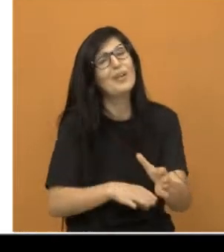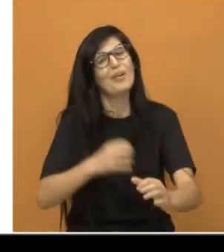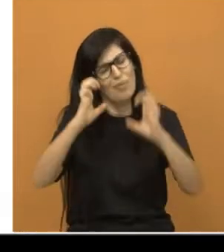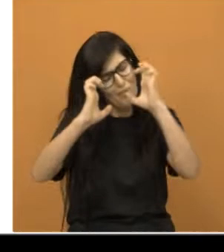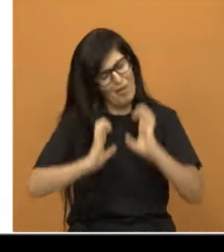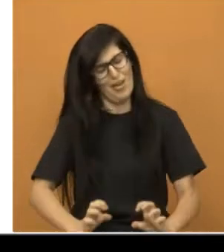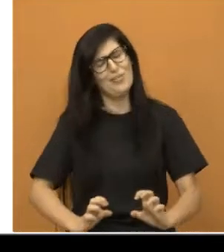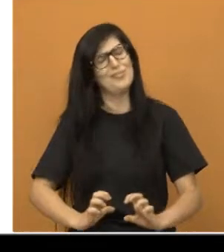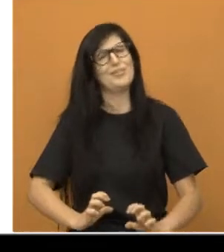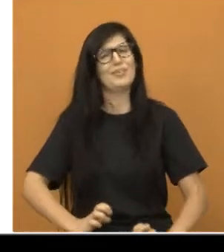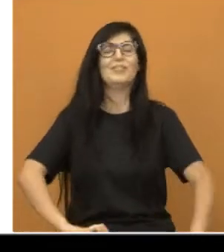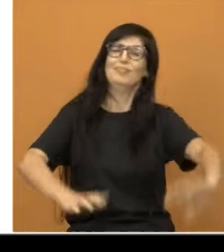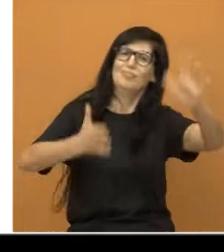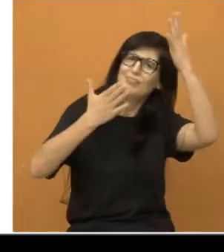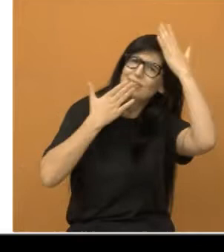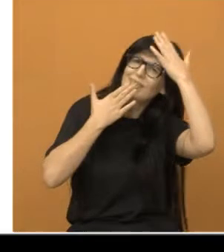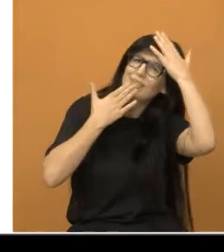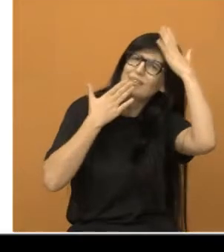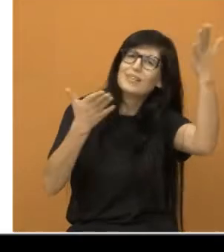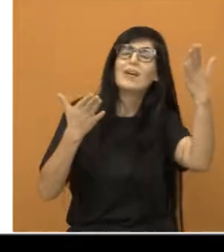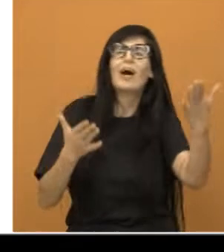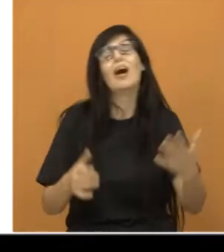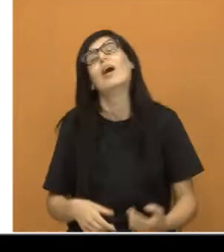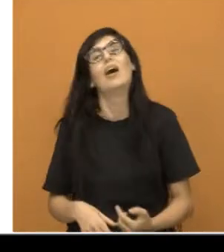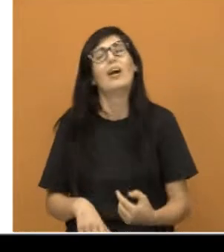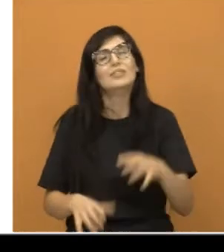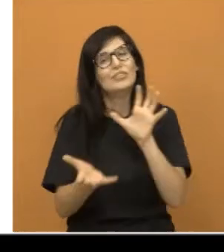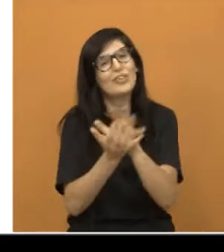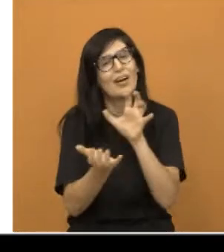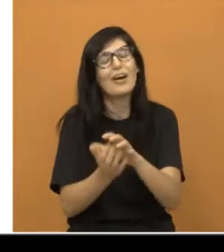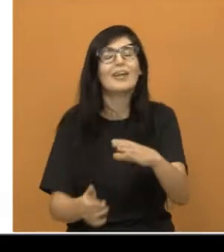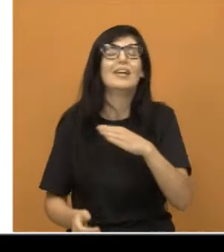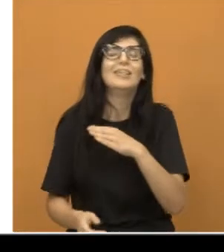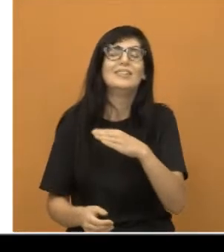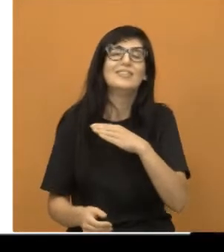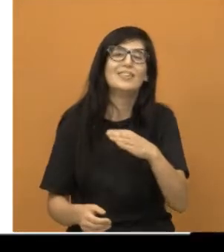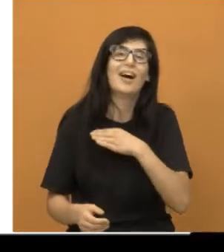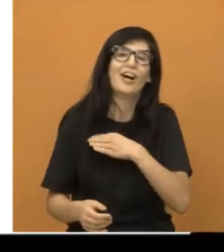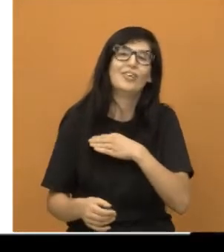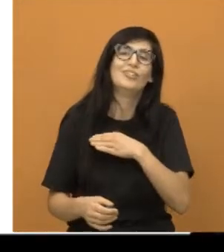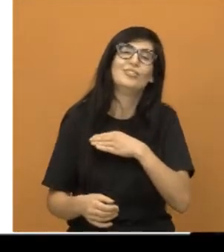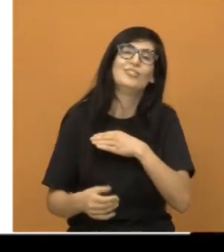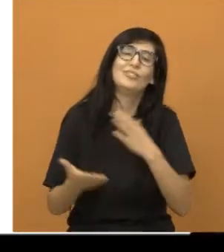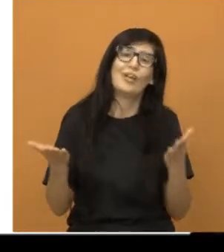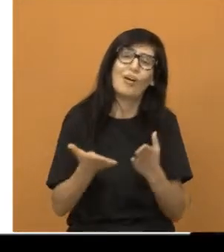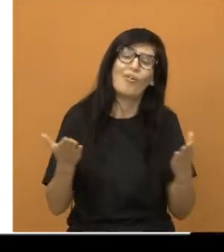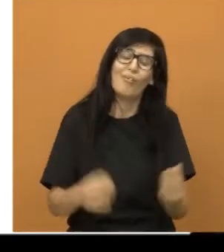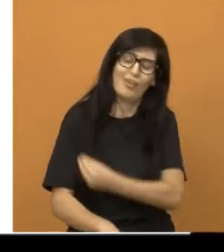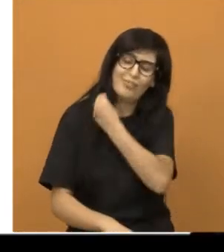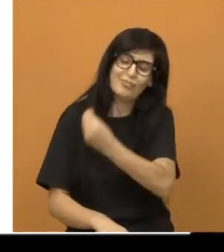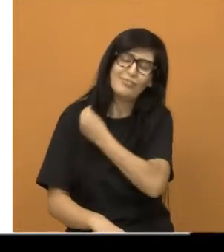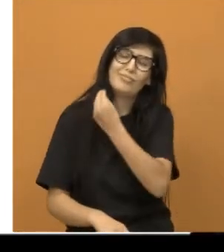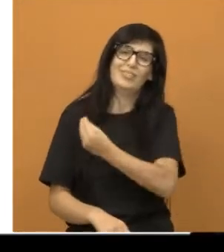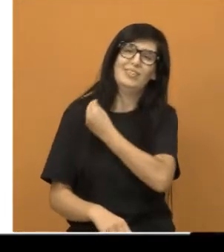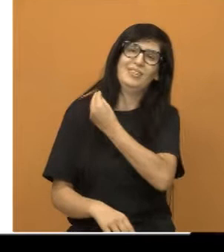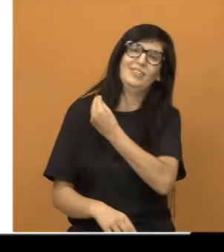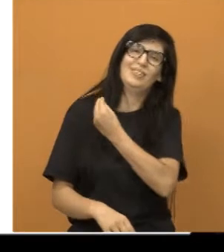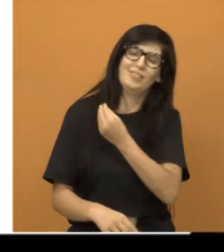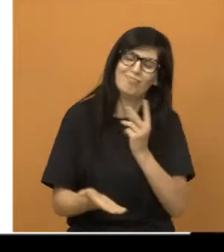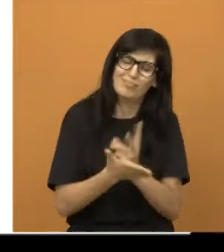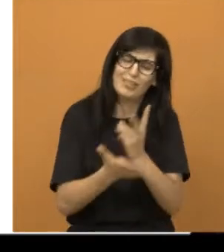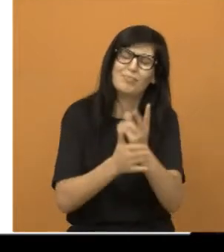trabalho. Então, muito obrigado, Jacareí, por ser essa cidade acolhedora. E aqui também eu não posso deixar